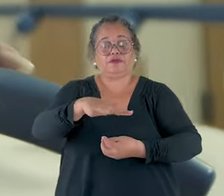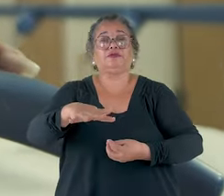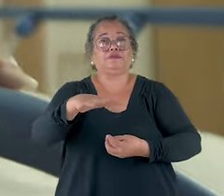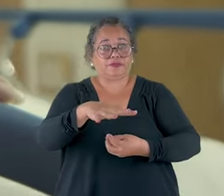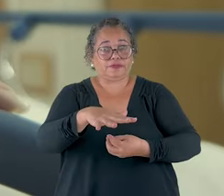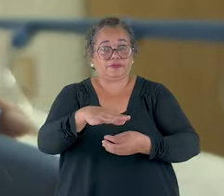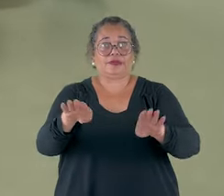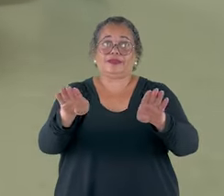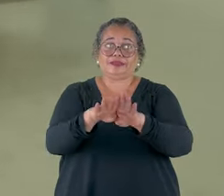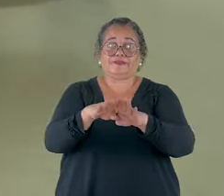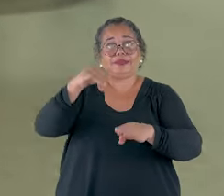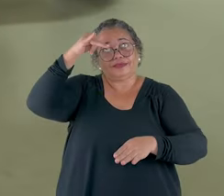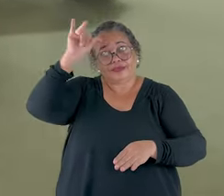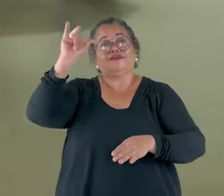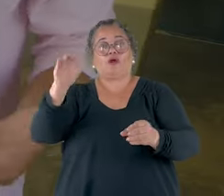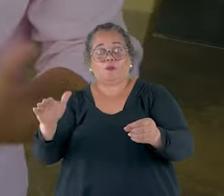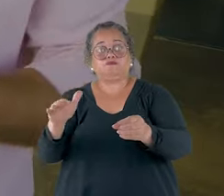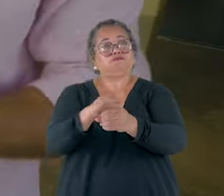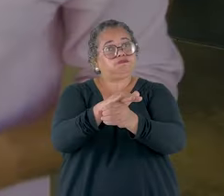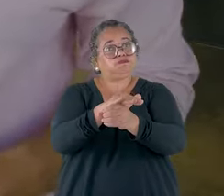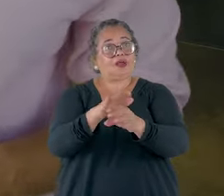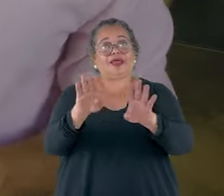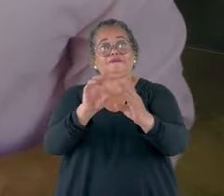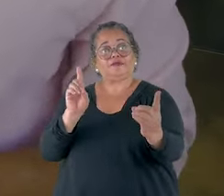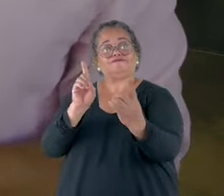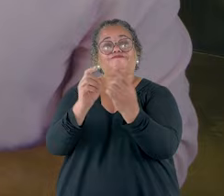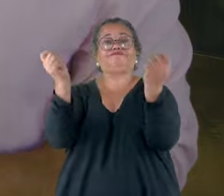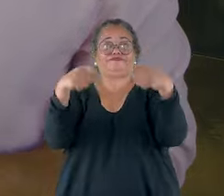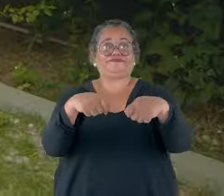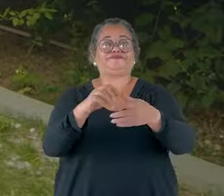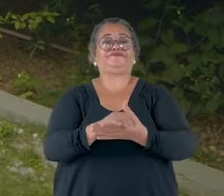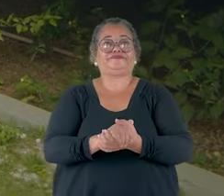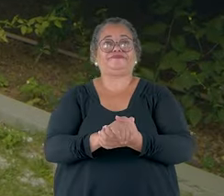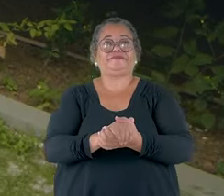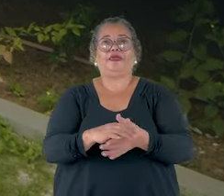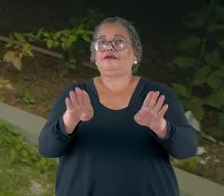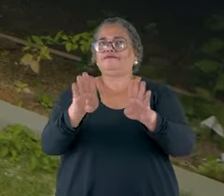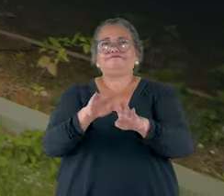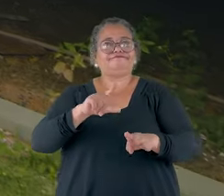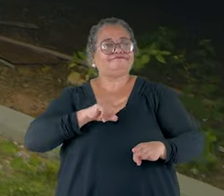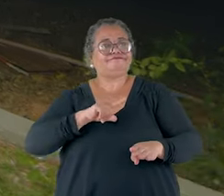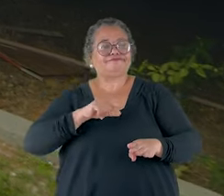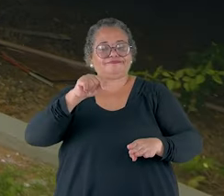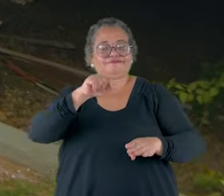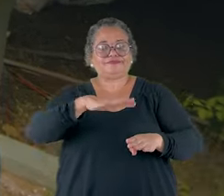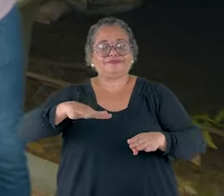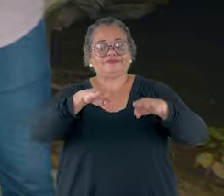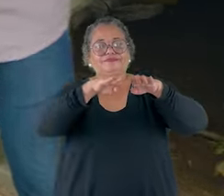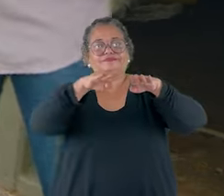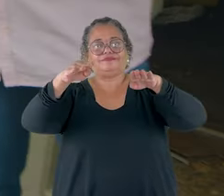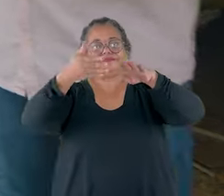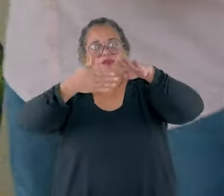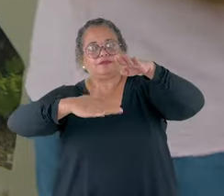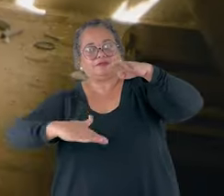pacientes de uma área para outra, além de prevenir aglomerações e otimizar o atendimento. Conta ainda com um porão técnico de um metro e meio de